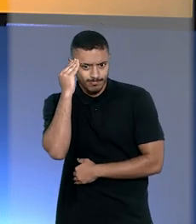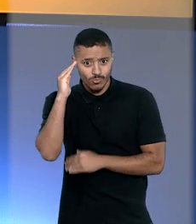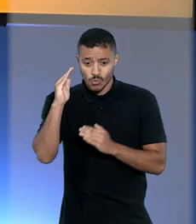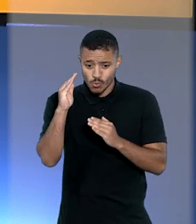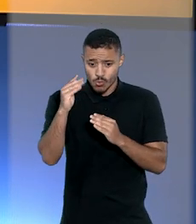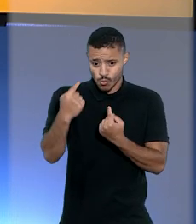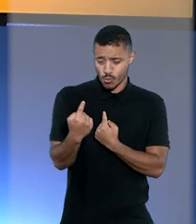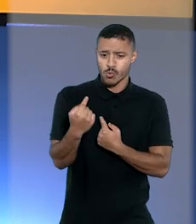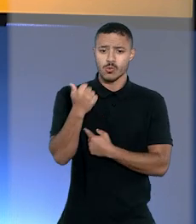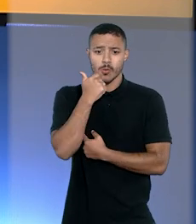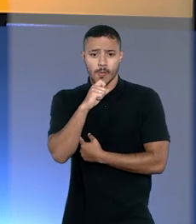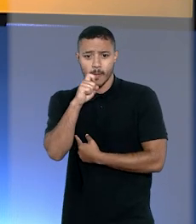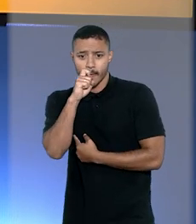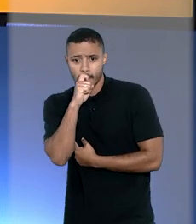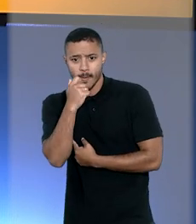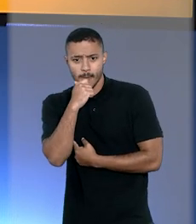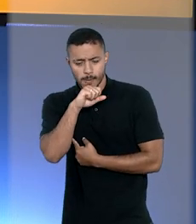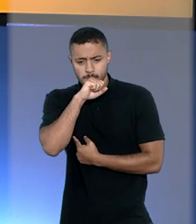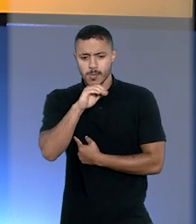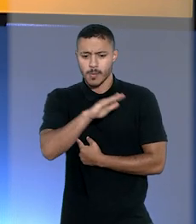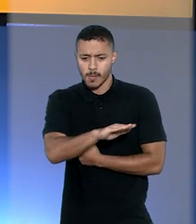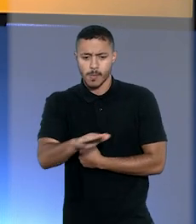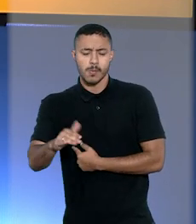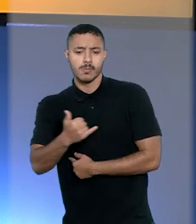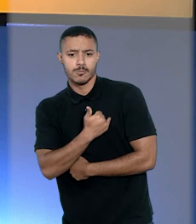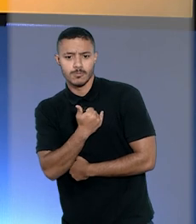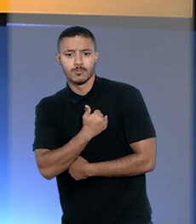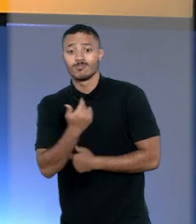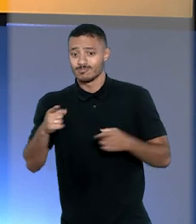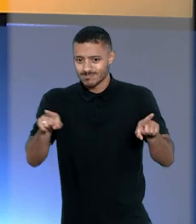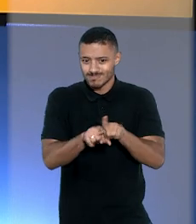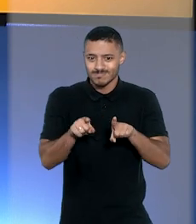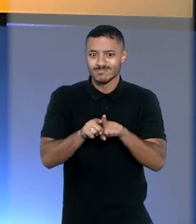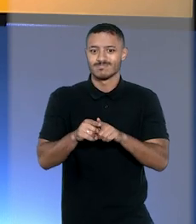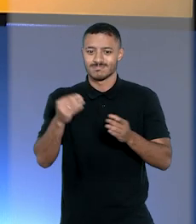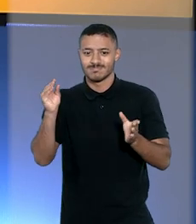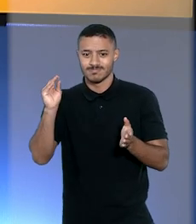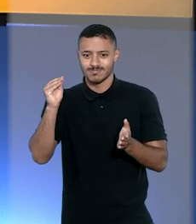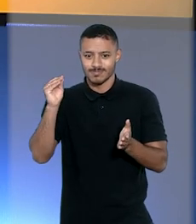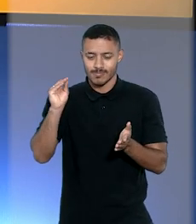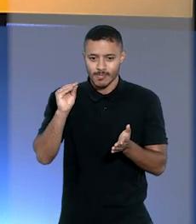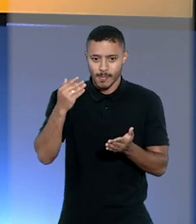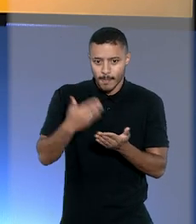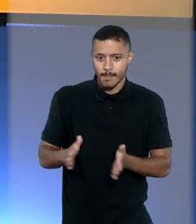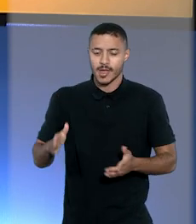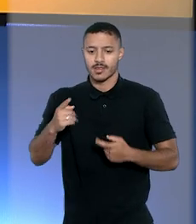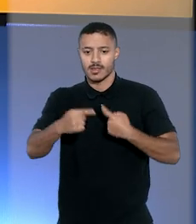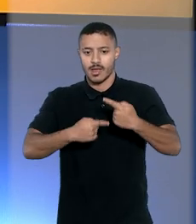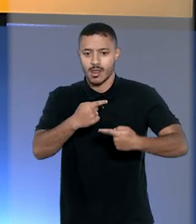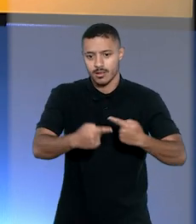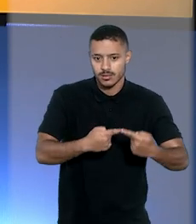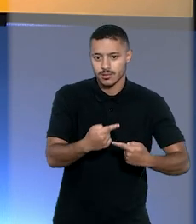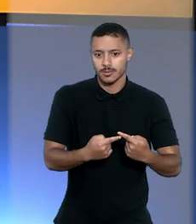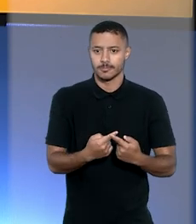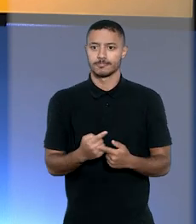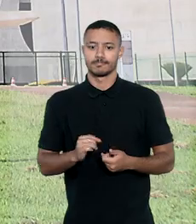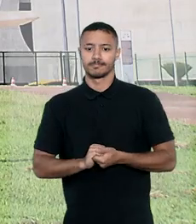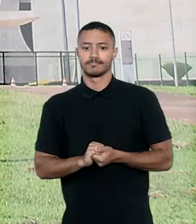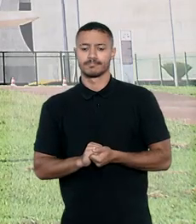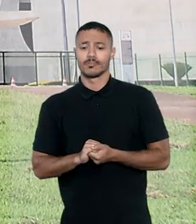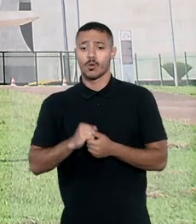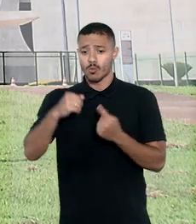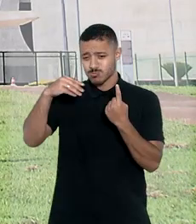entenderam que atentado contra os pais cometido por menor de idade também é causa de exclusão da herança.